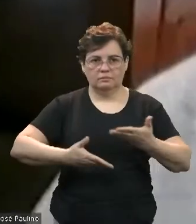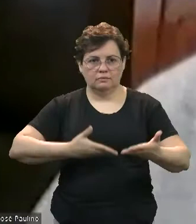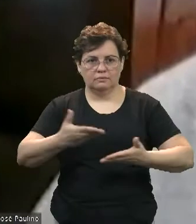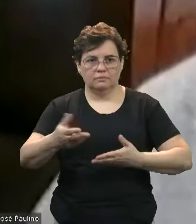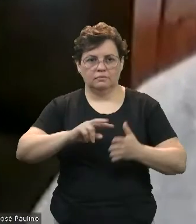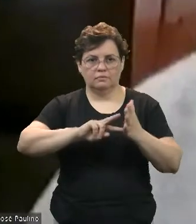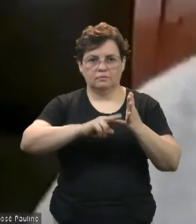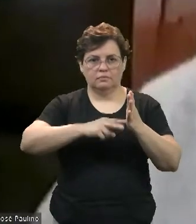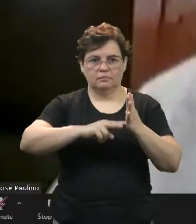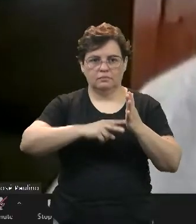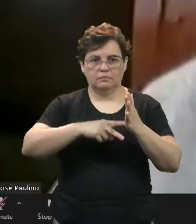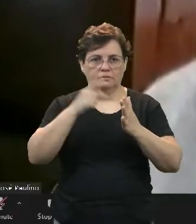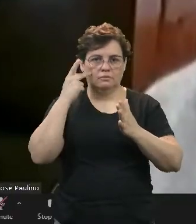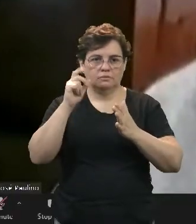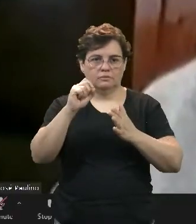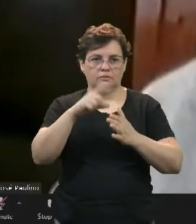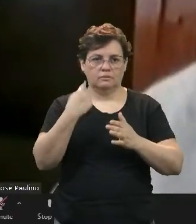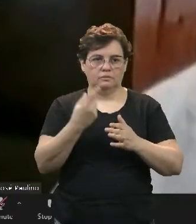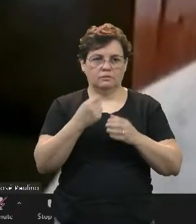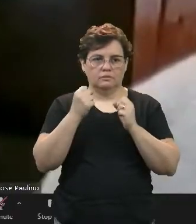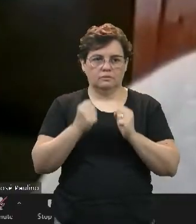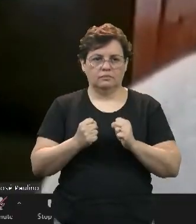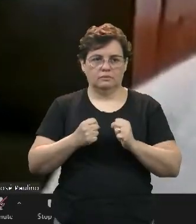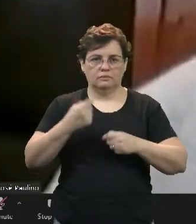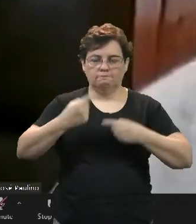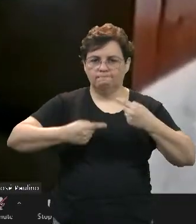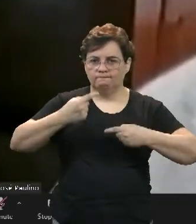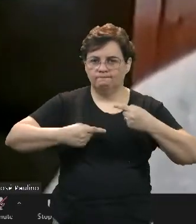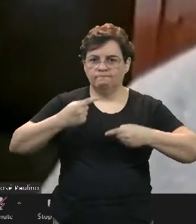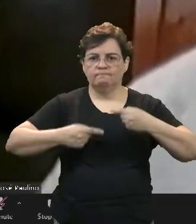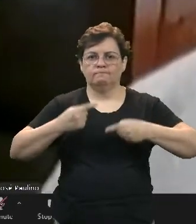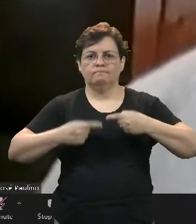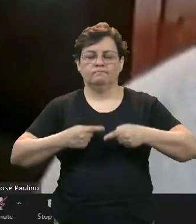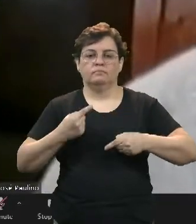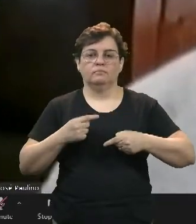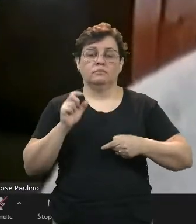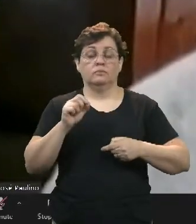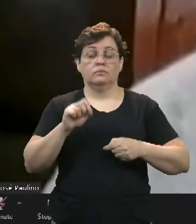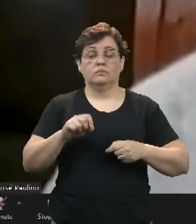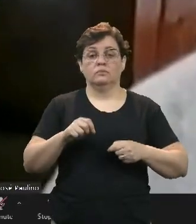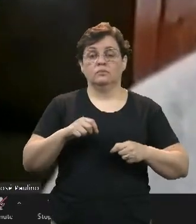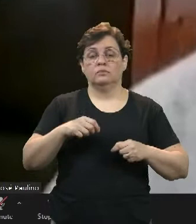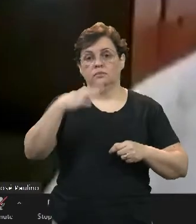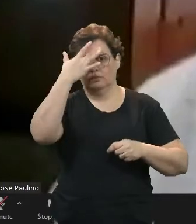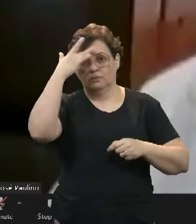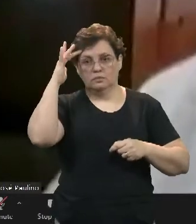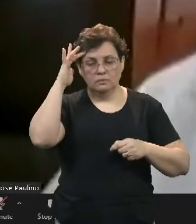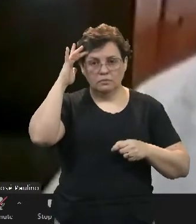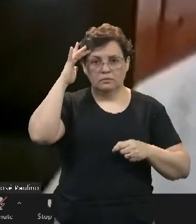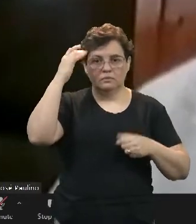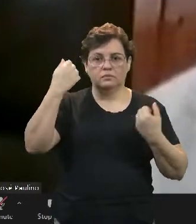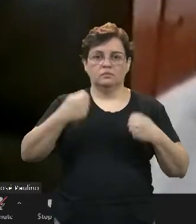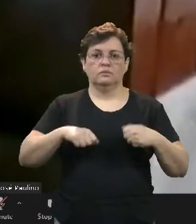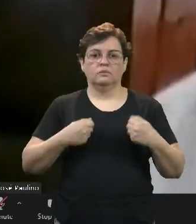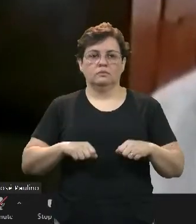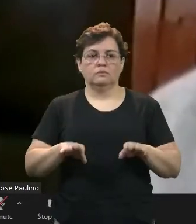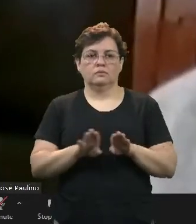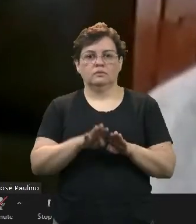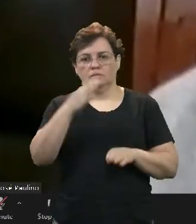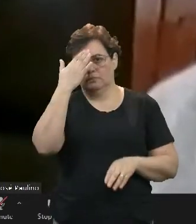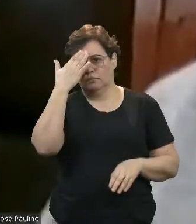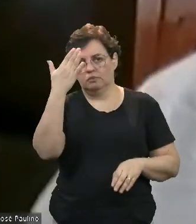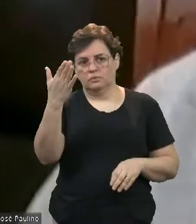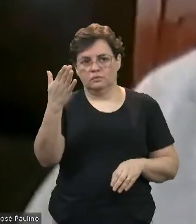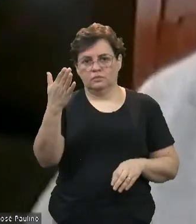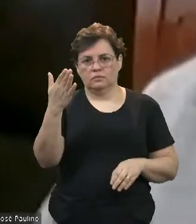sindicato para que a gente possa fazer essa discussão das demandas dos trabalhadores. Também agradecer pedindo